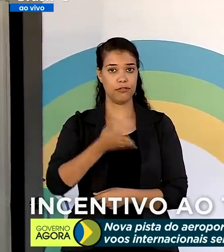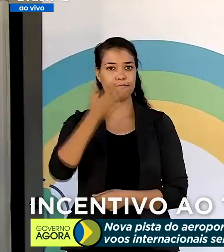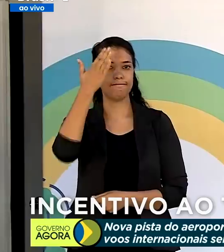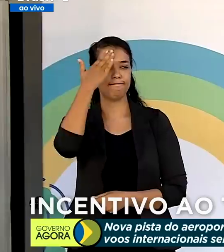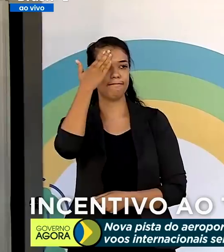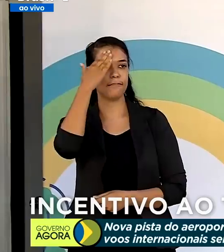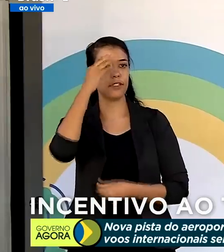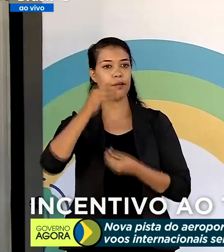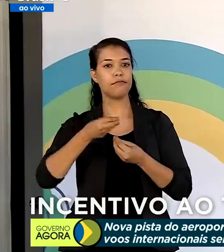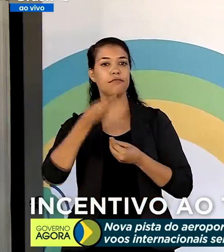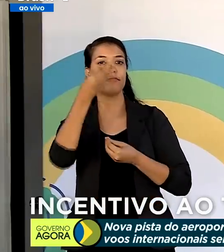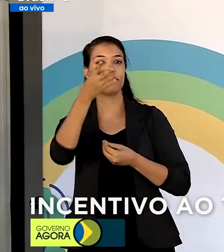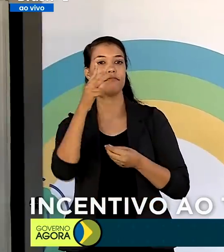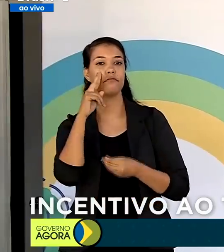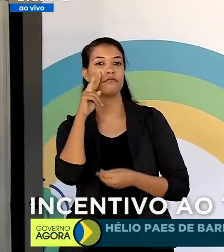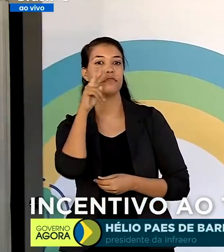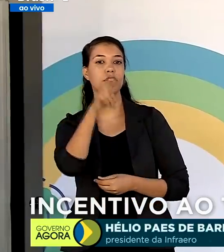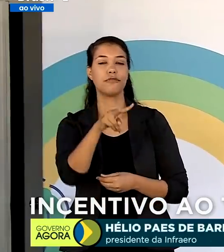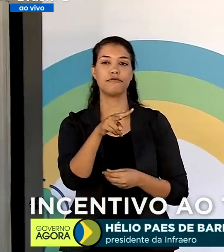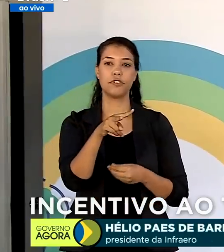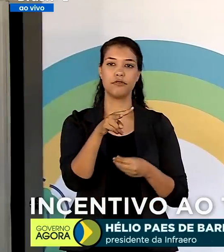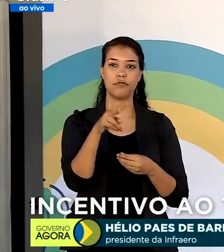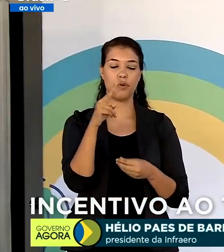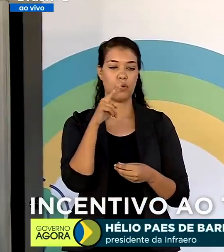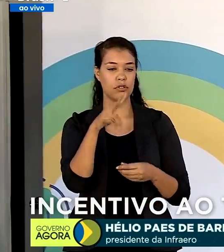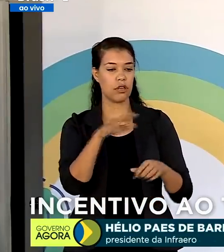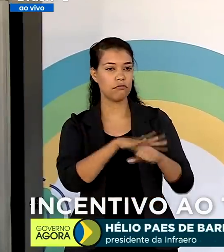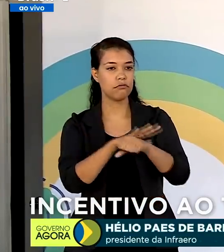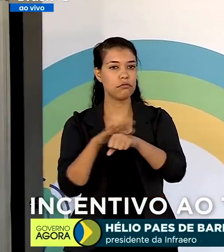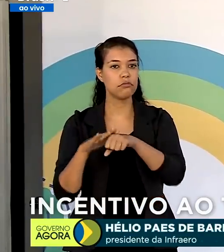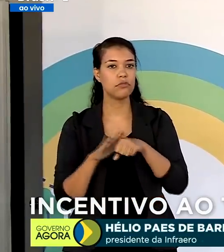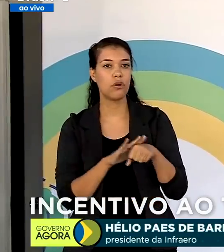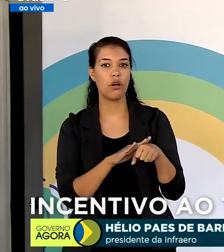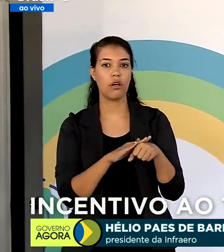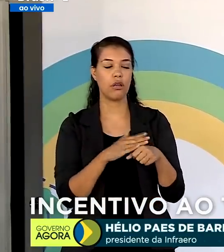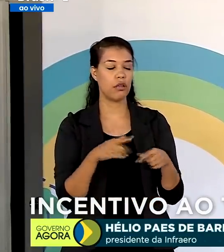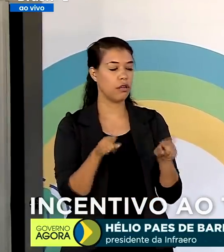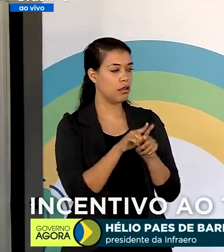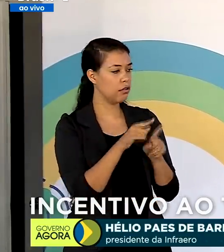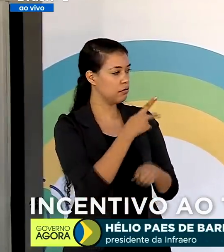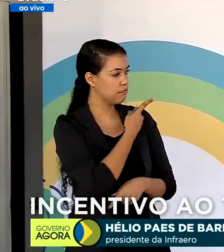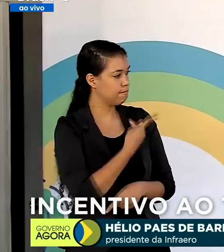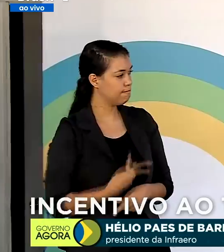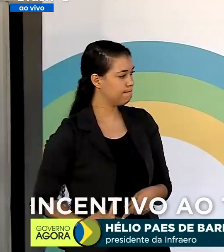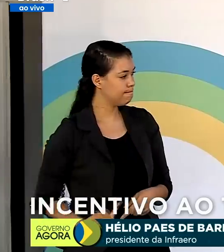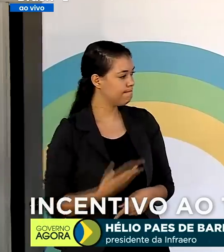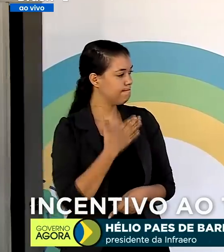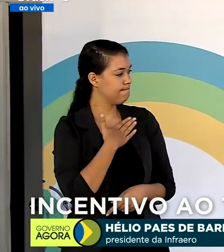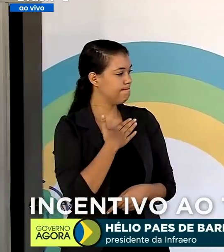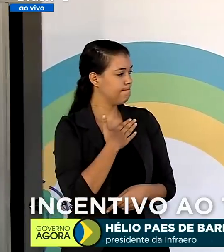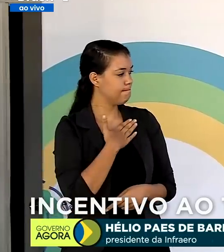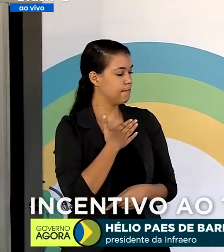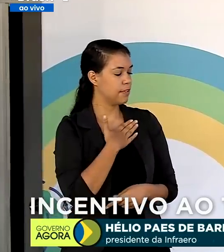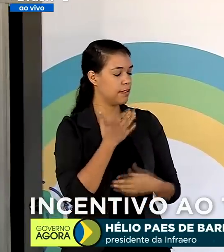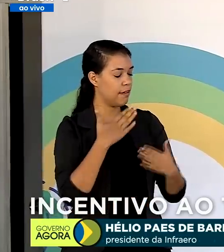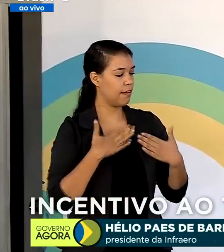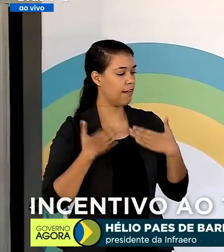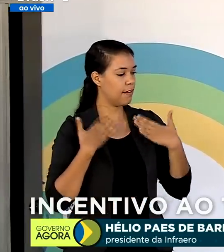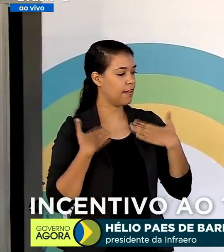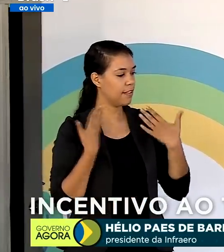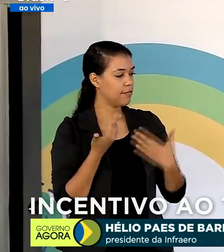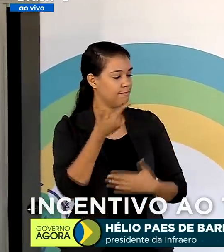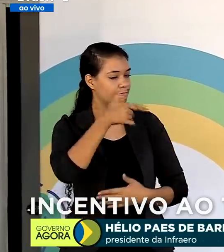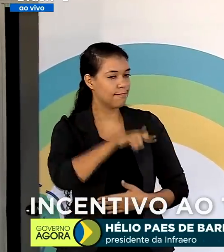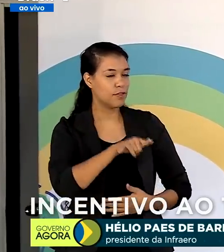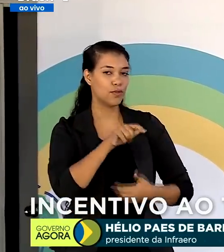fora de maneira material. Então, o meu presidente, é um privilégio tê-lo aqui conosco. Mais